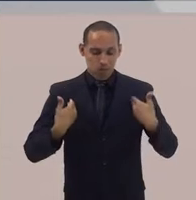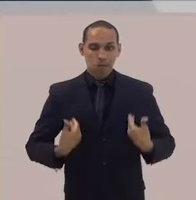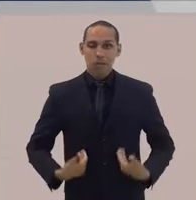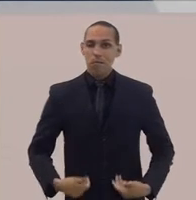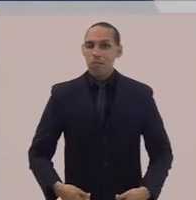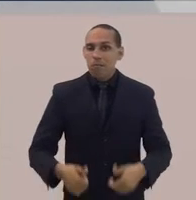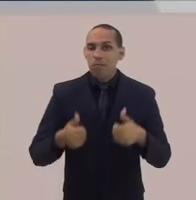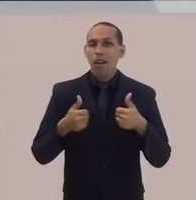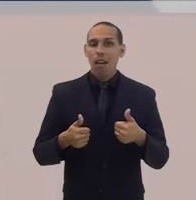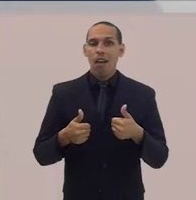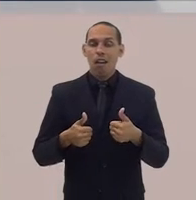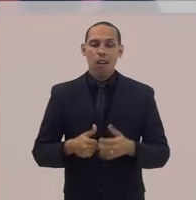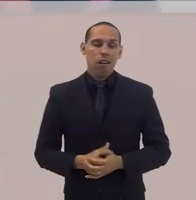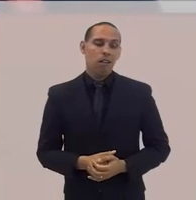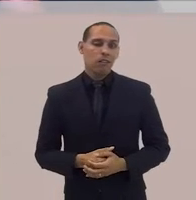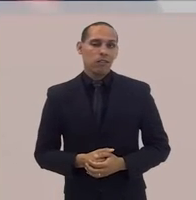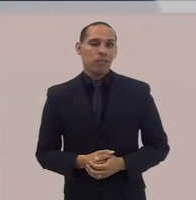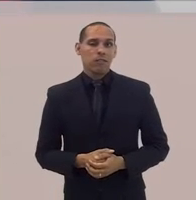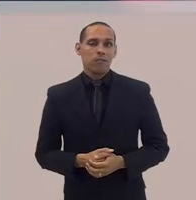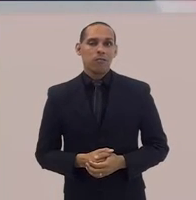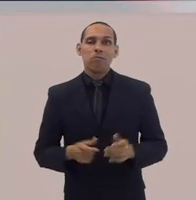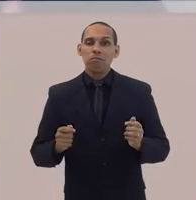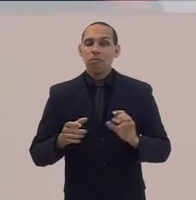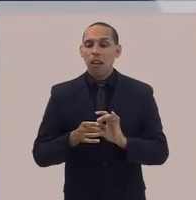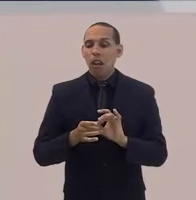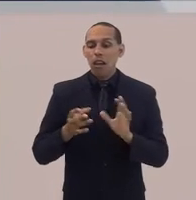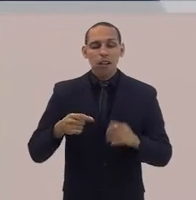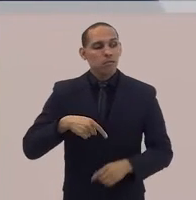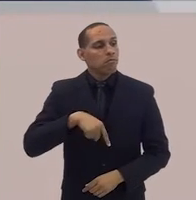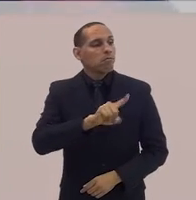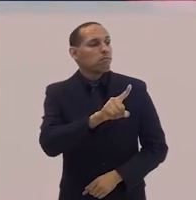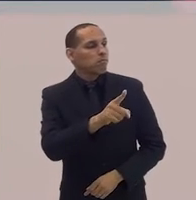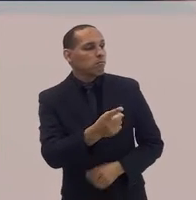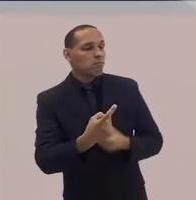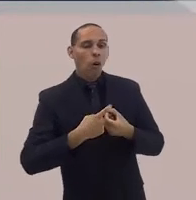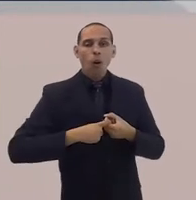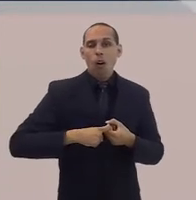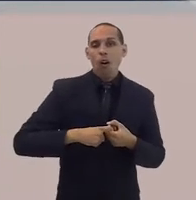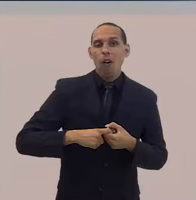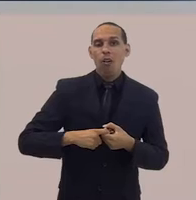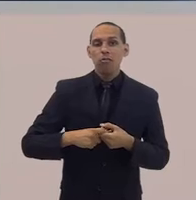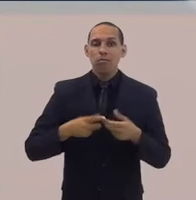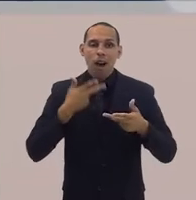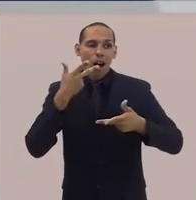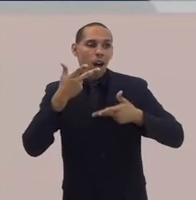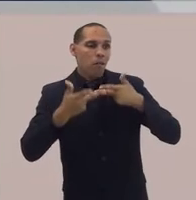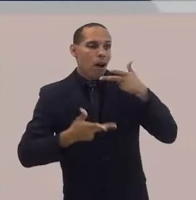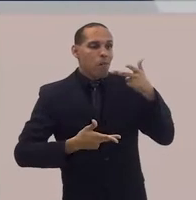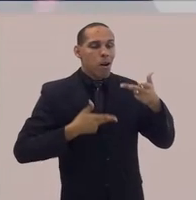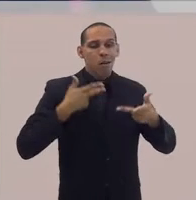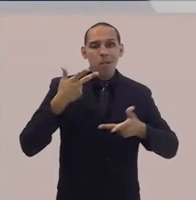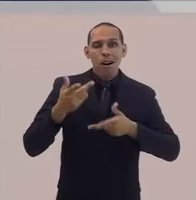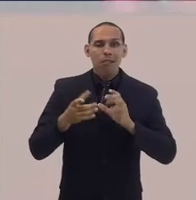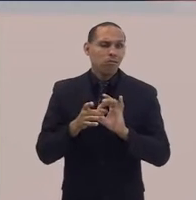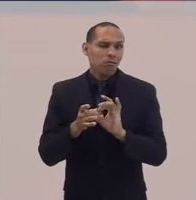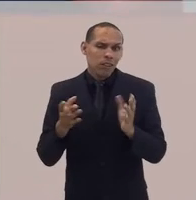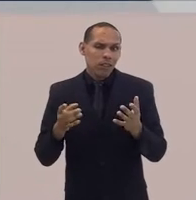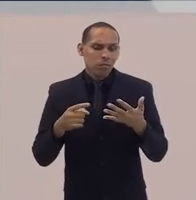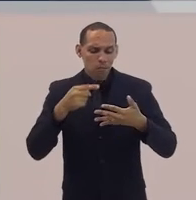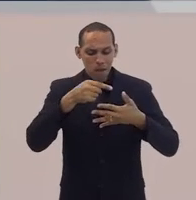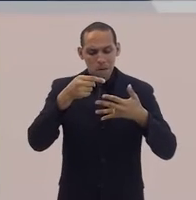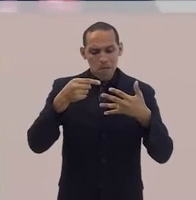física, liberdade de ir e vir, liberdade de se expressar. Ou seja, são